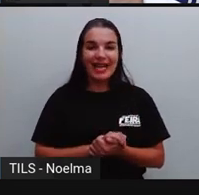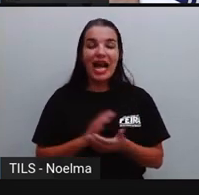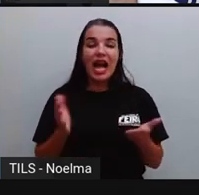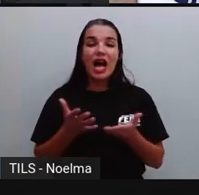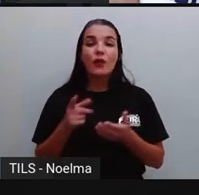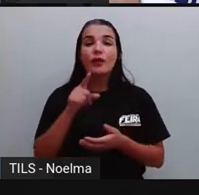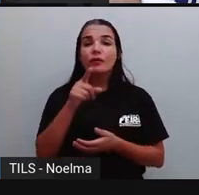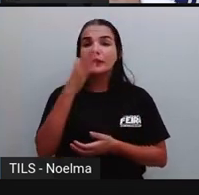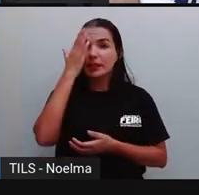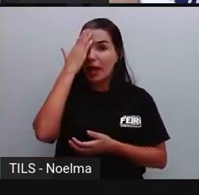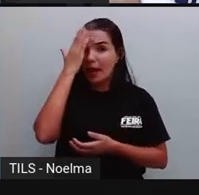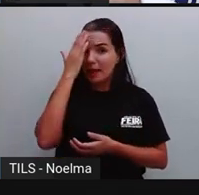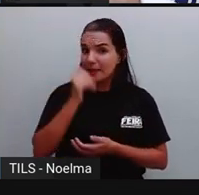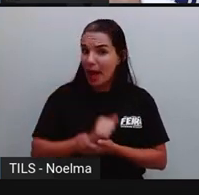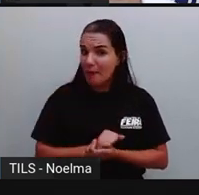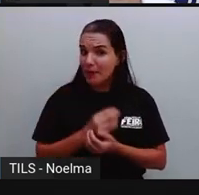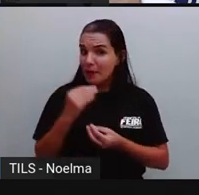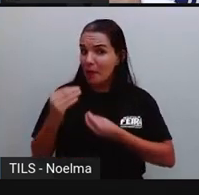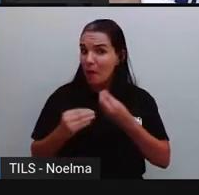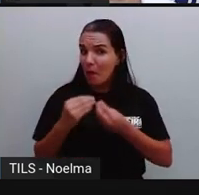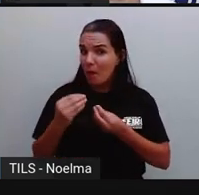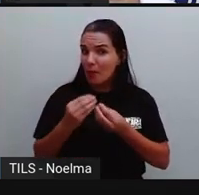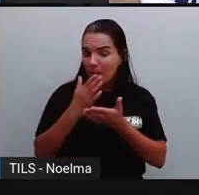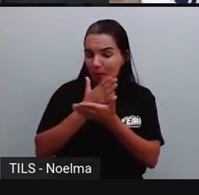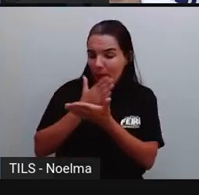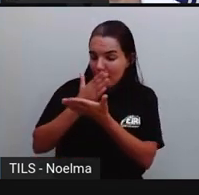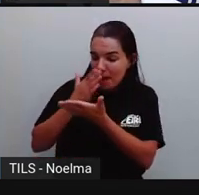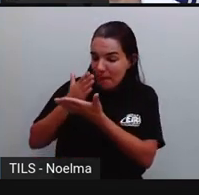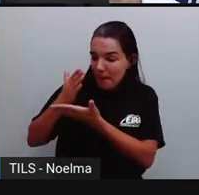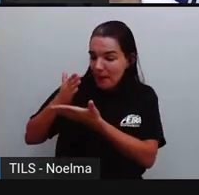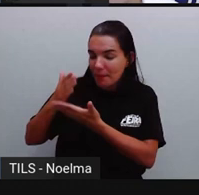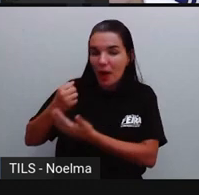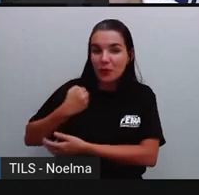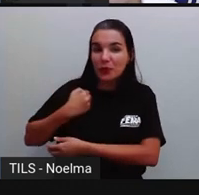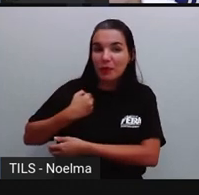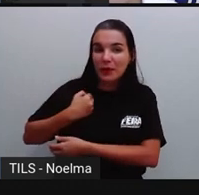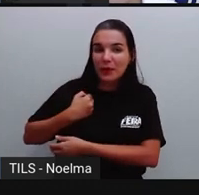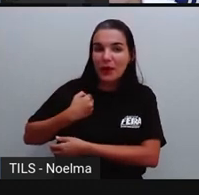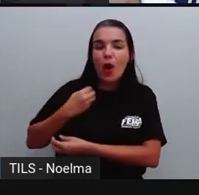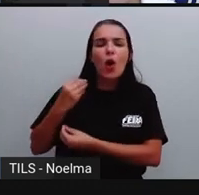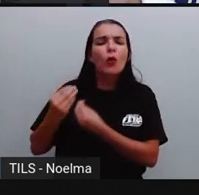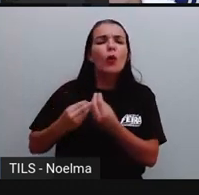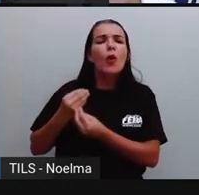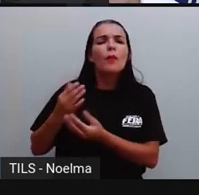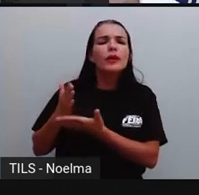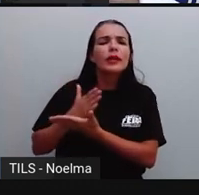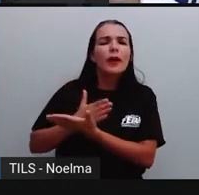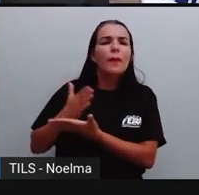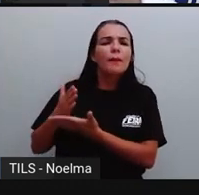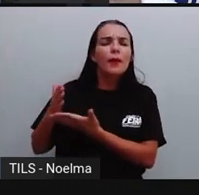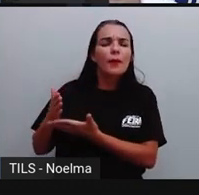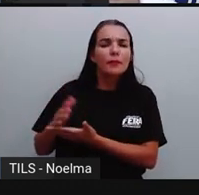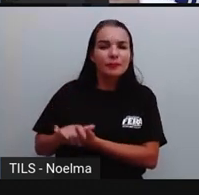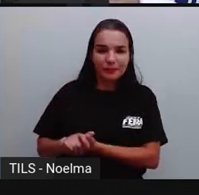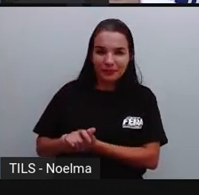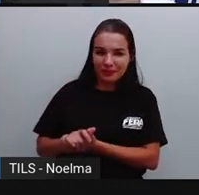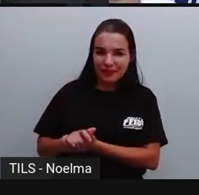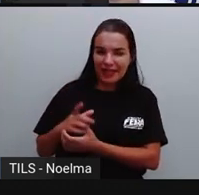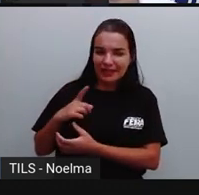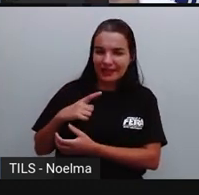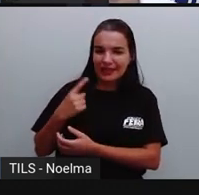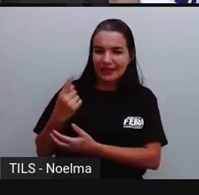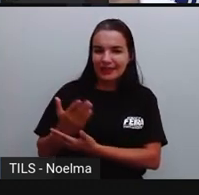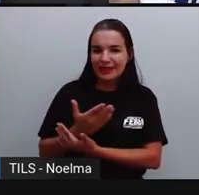Agora, eu quero saber, segundo ano, já sabe fazer decomposição? Pró, como é que eu faço decomposição? A Pró separou aqui,